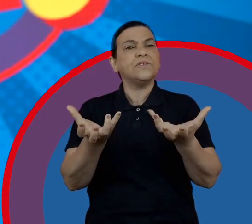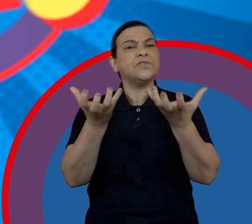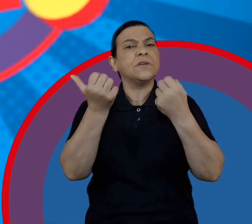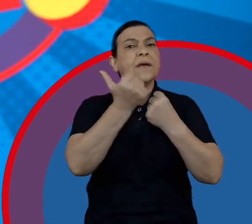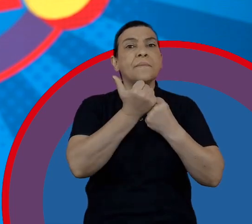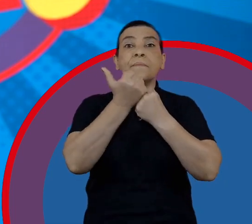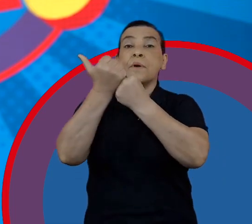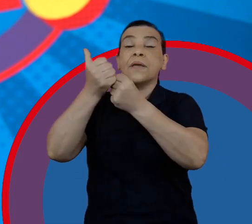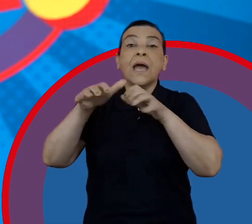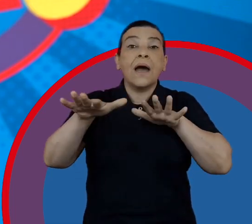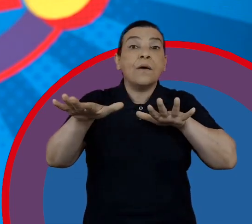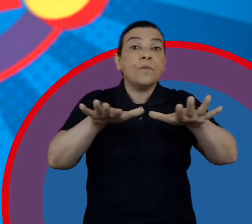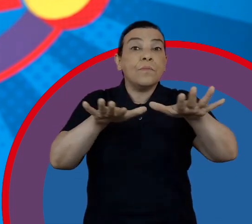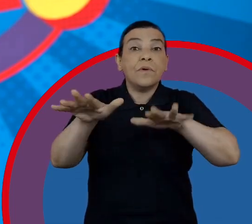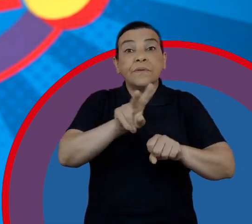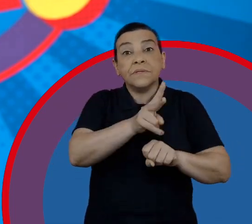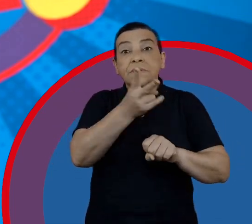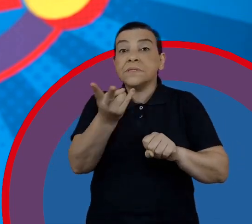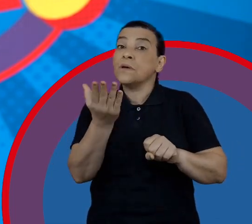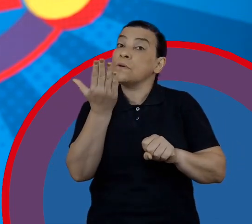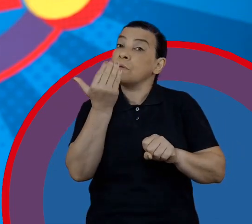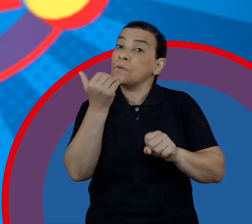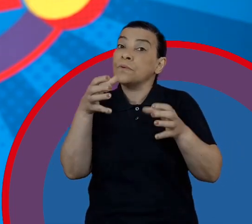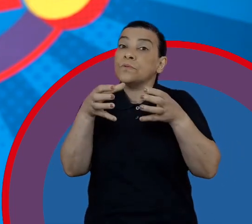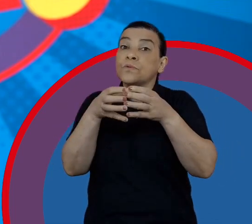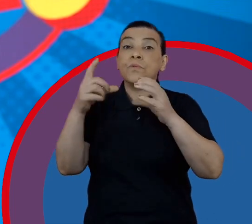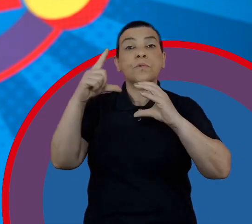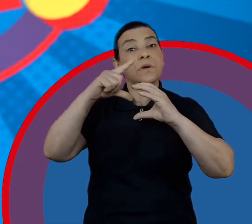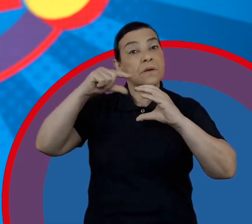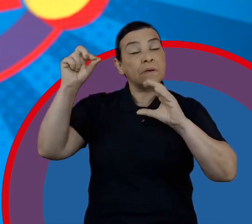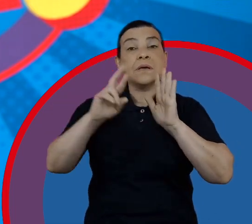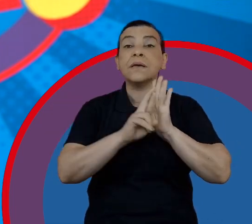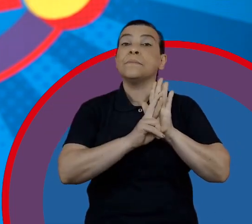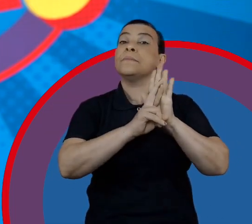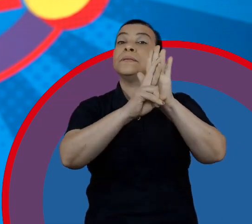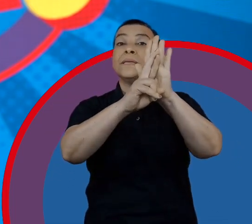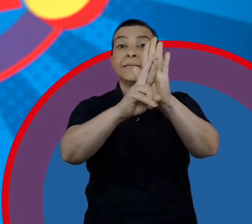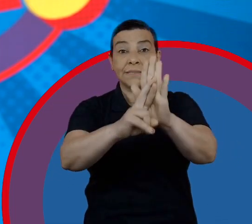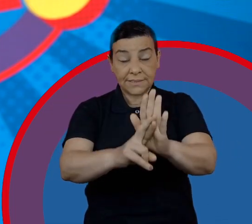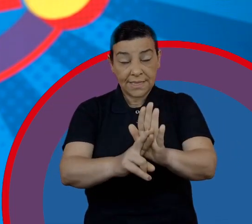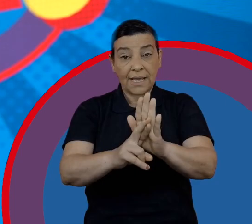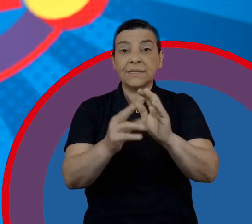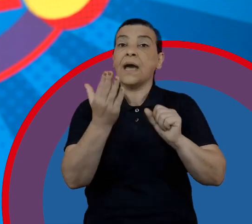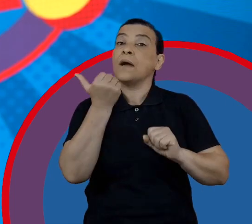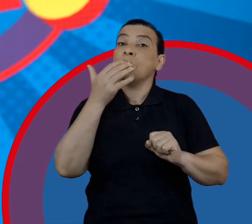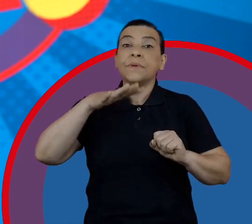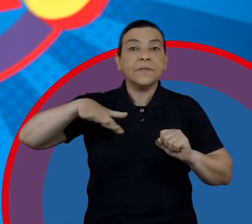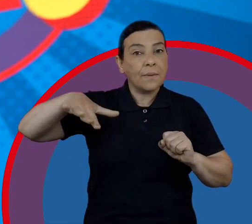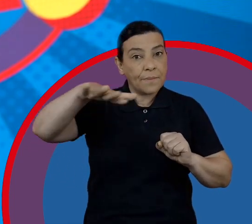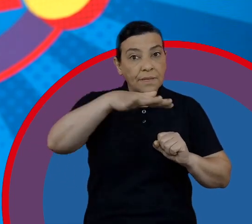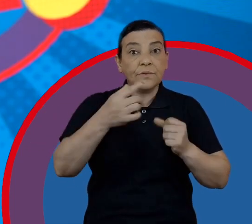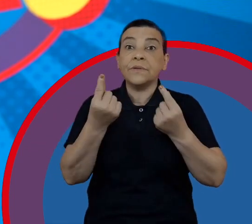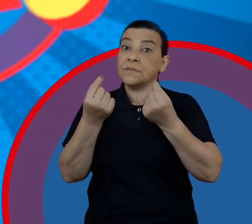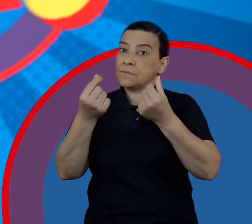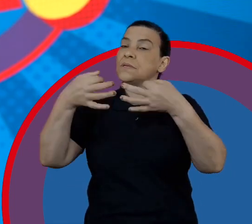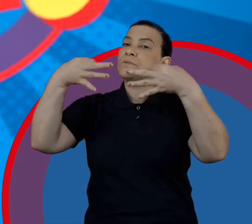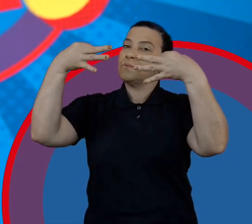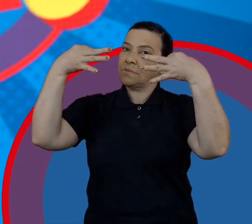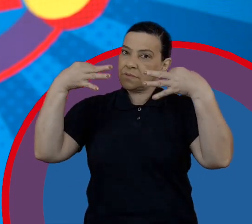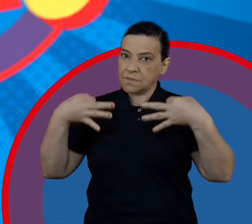Queremos apoiar o movimento de transição alimentar do Grupo Carrefour representado pelo Act for Food.